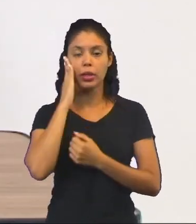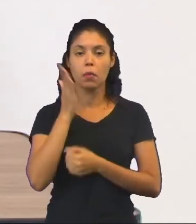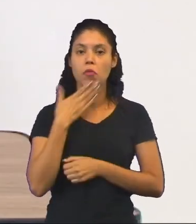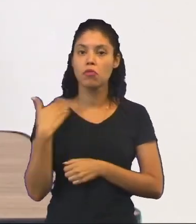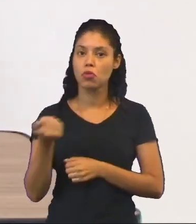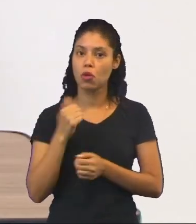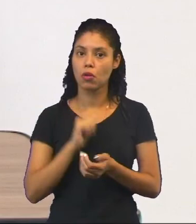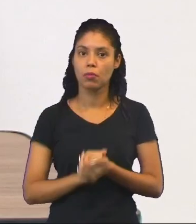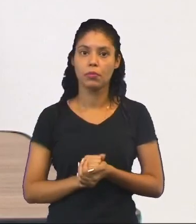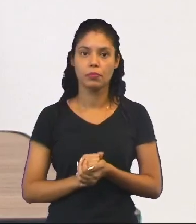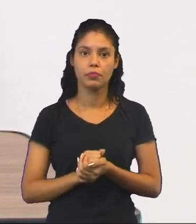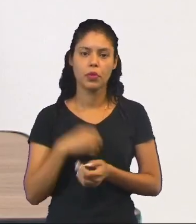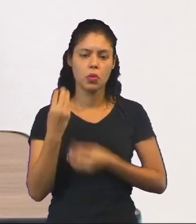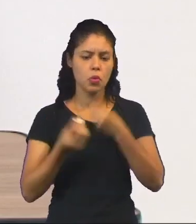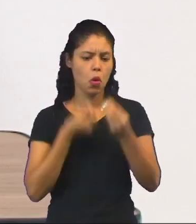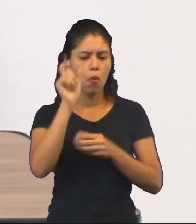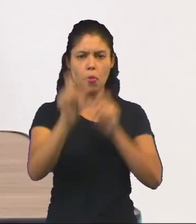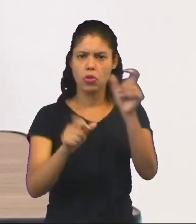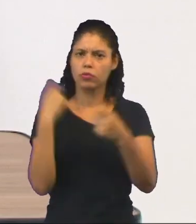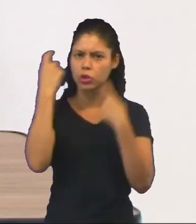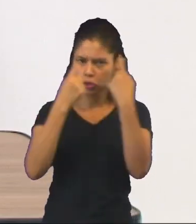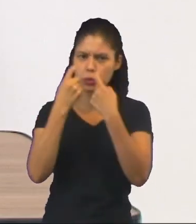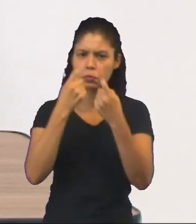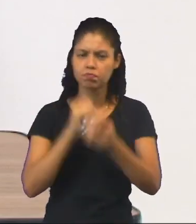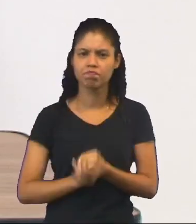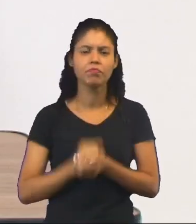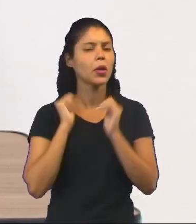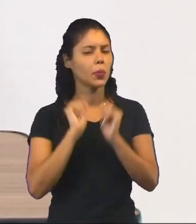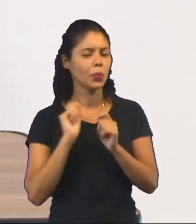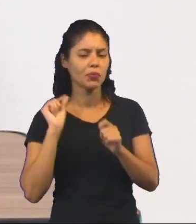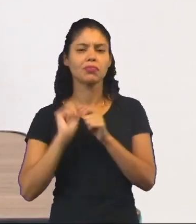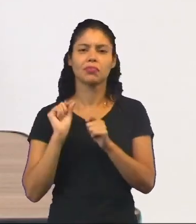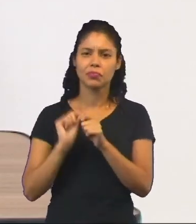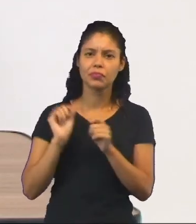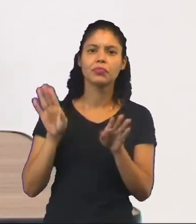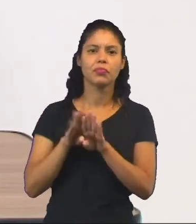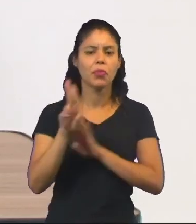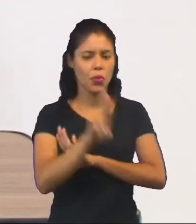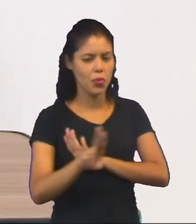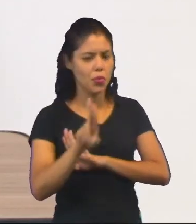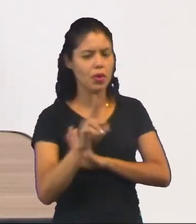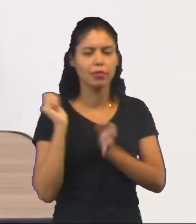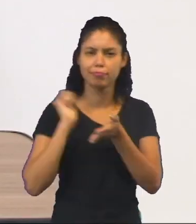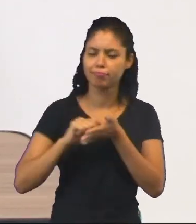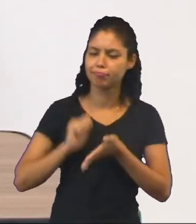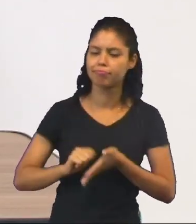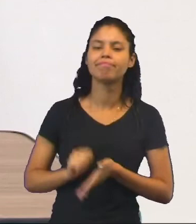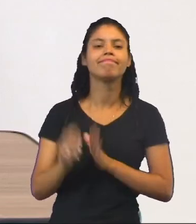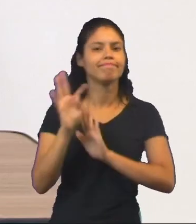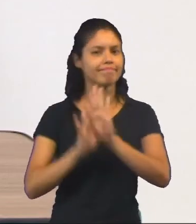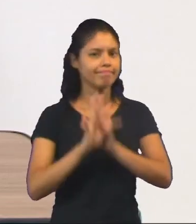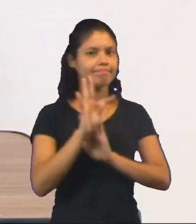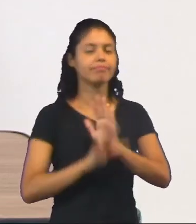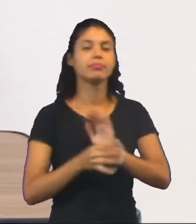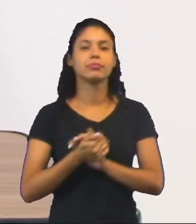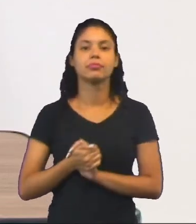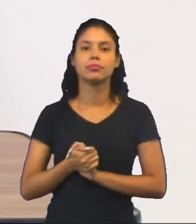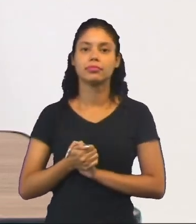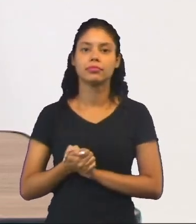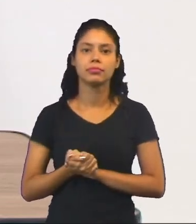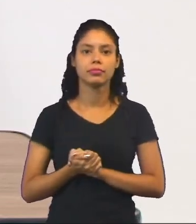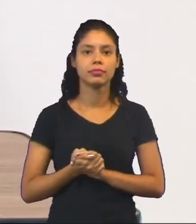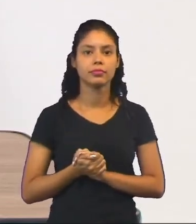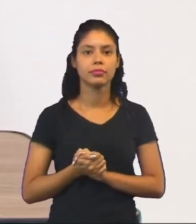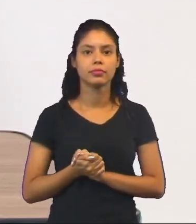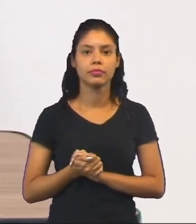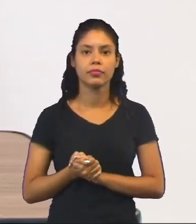melhor o personagem, a maneira como ele vai se expressar. E a gente pode fazer o uso dele na escrita, no texto, quando nós formos